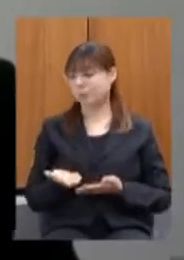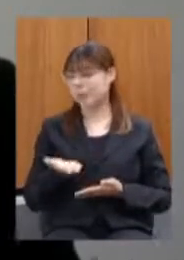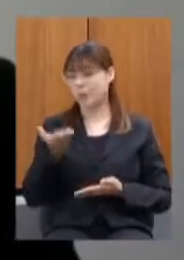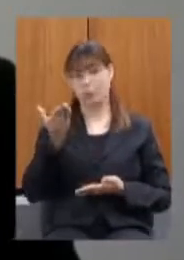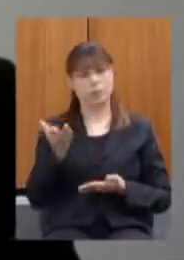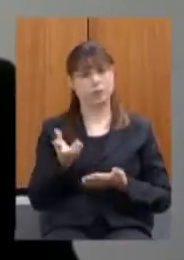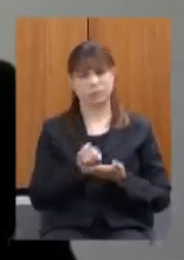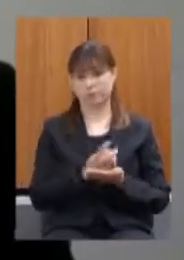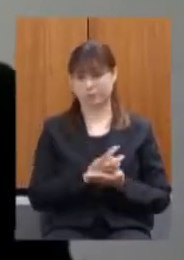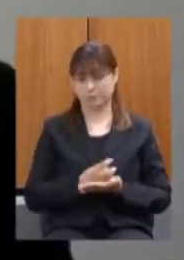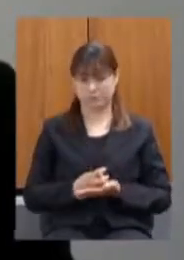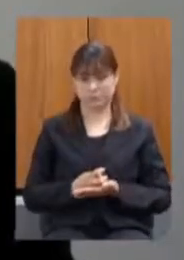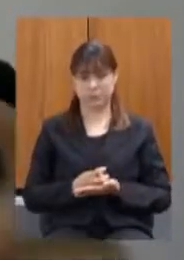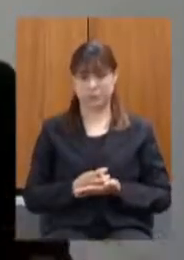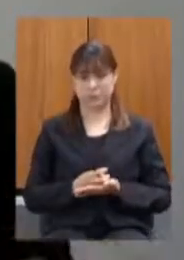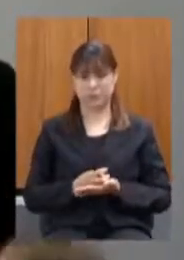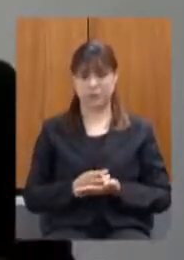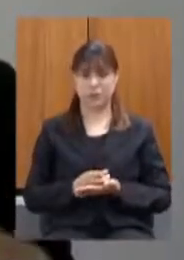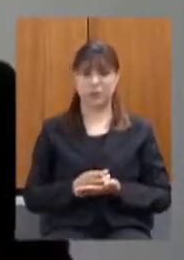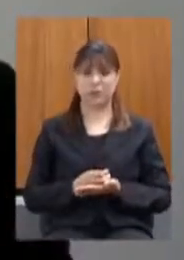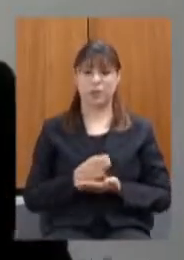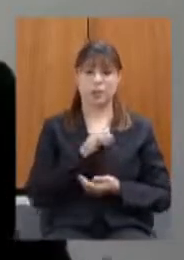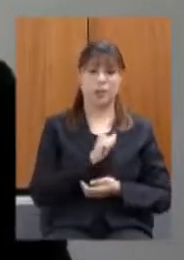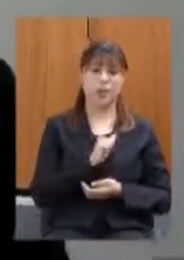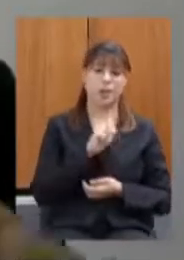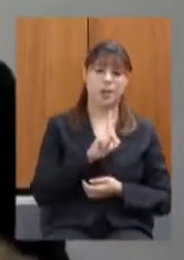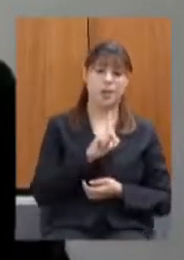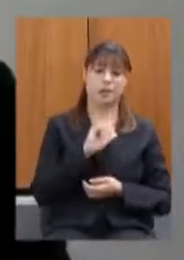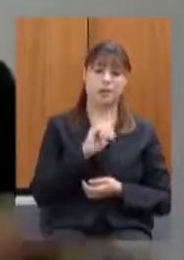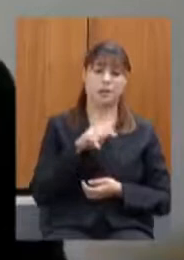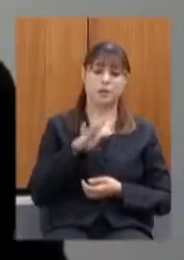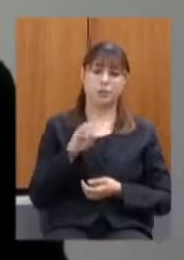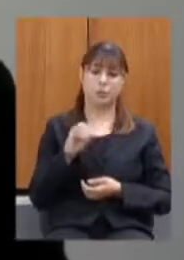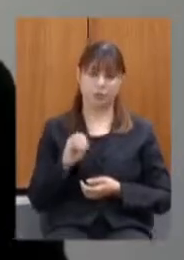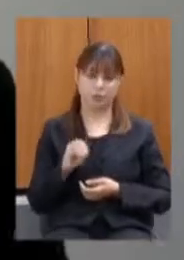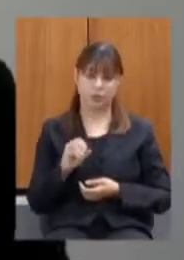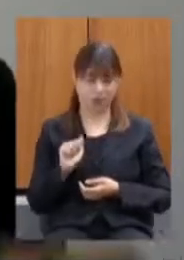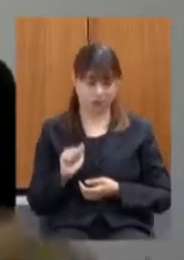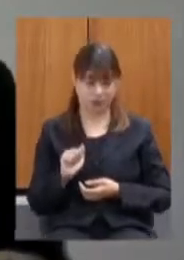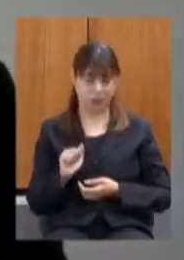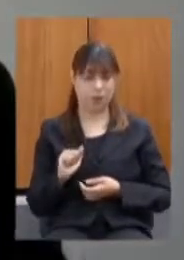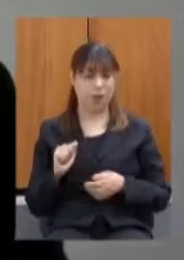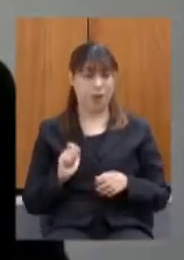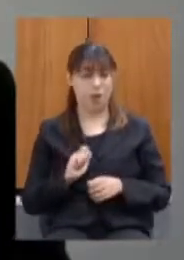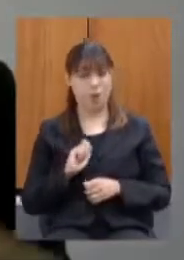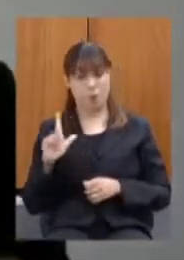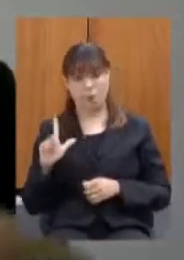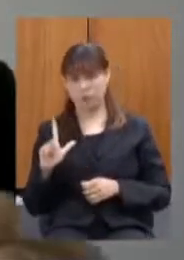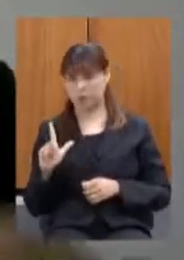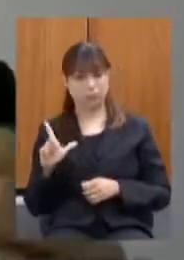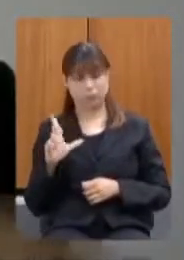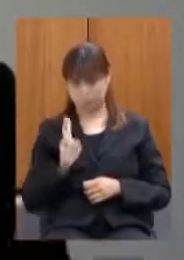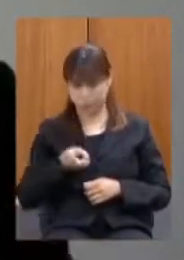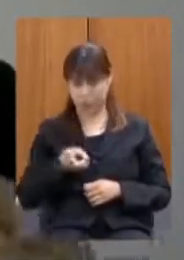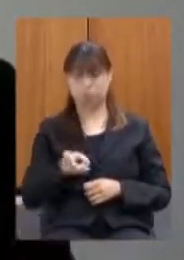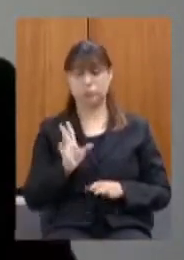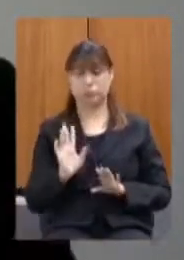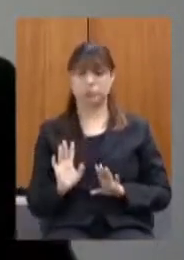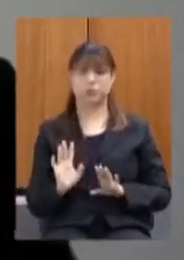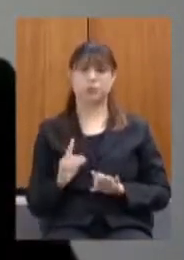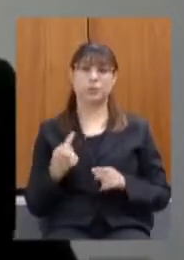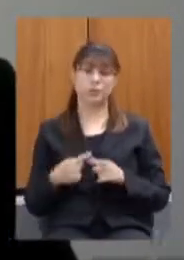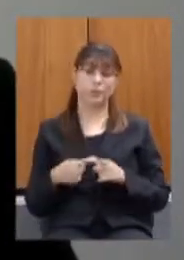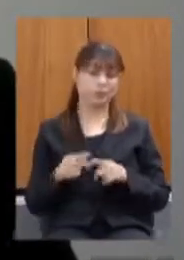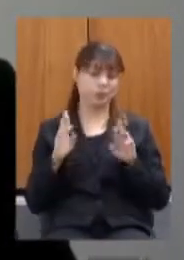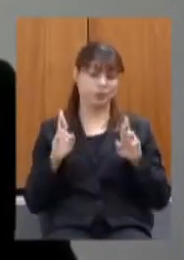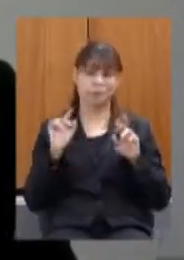tributária a alíquota de tributo é a mesma ela não alterou até porque isso é uma prerrogativa somente da